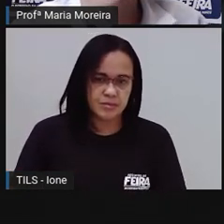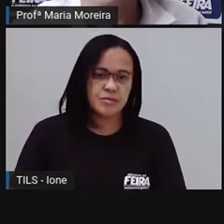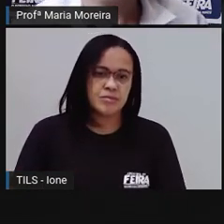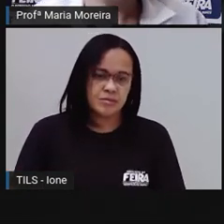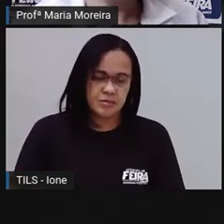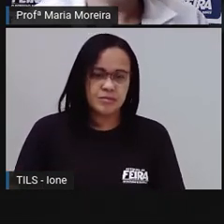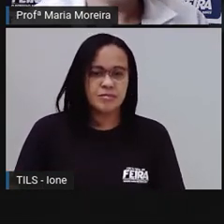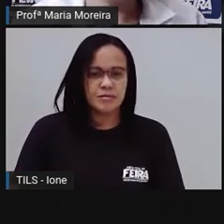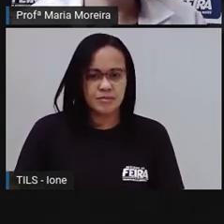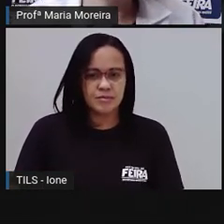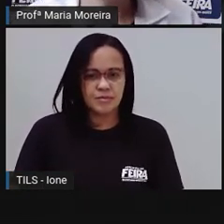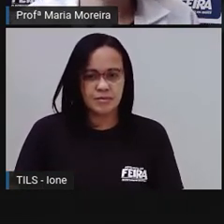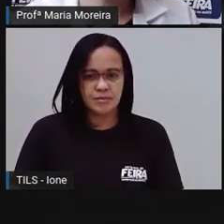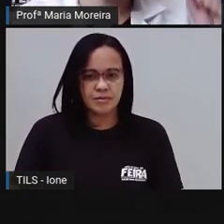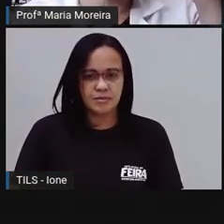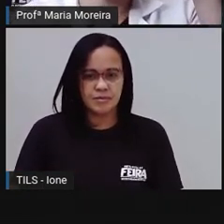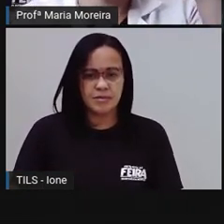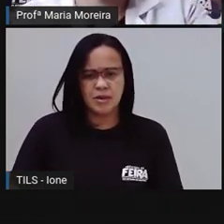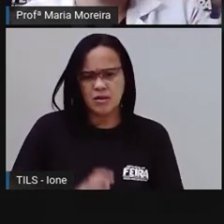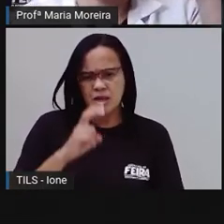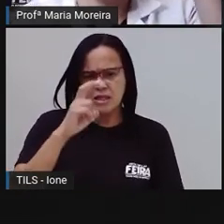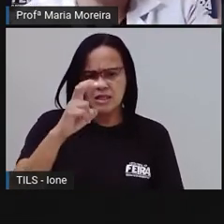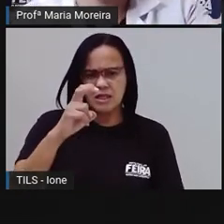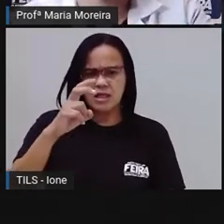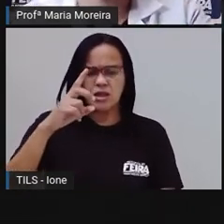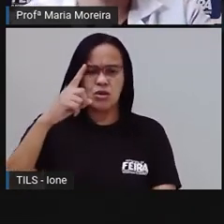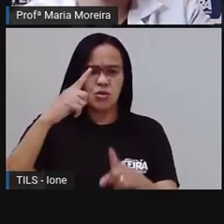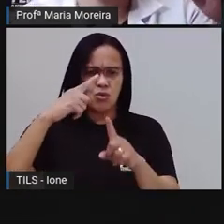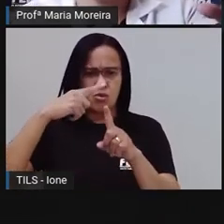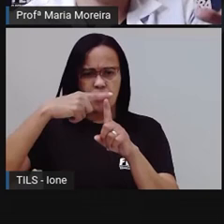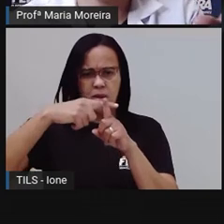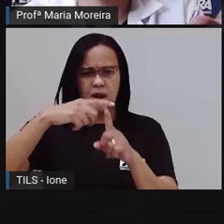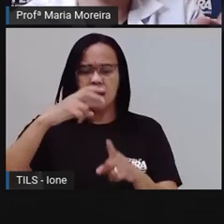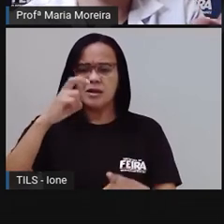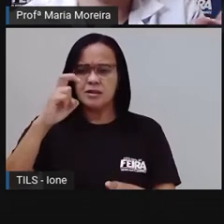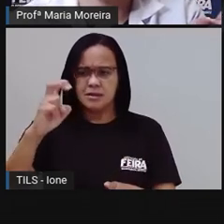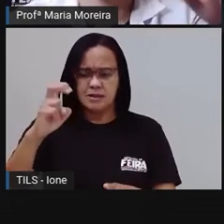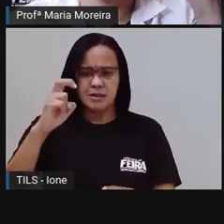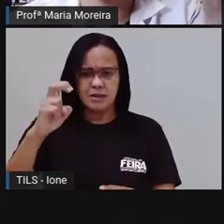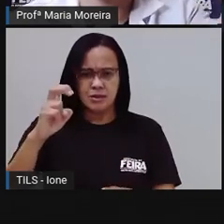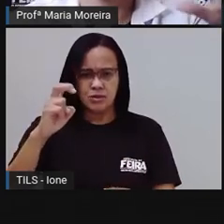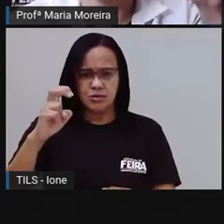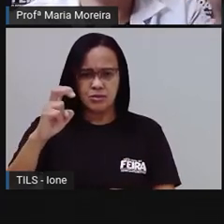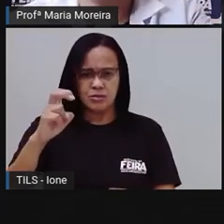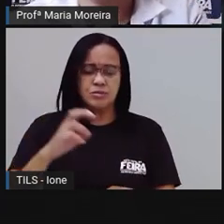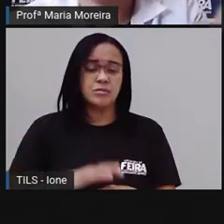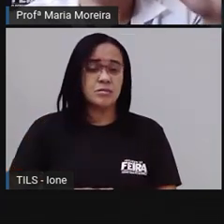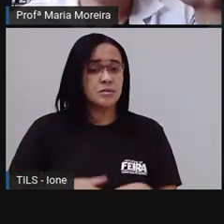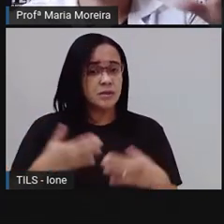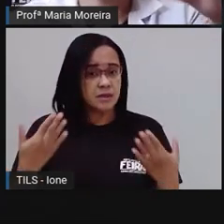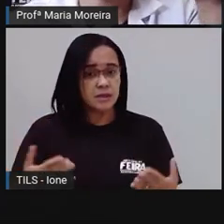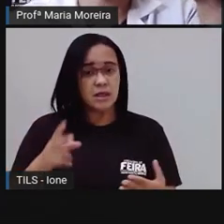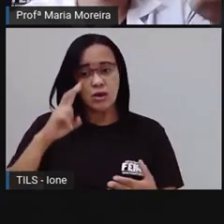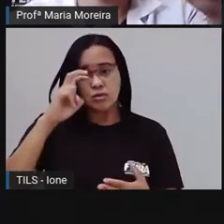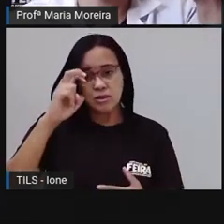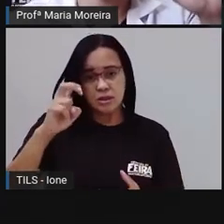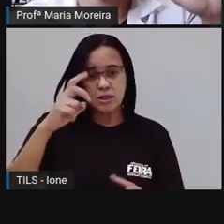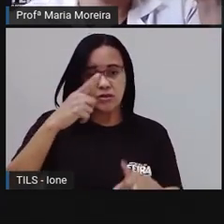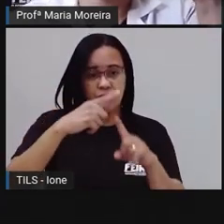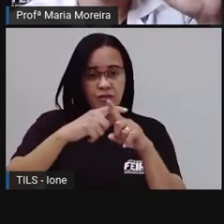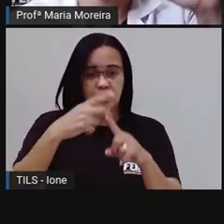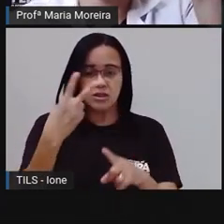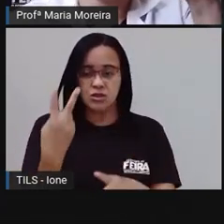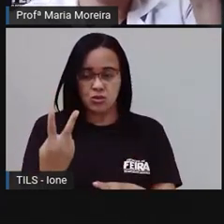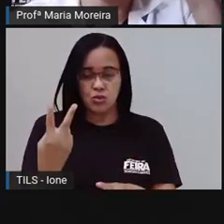Oito. E se fosse com cinco? Seria cinco mais cinco, porque é vezes dois, né? Isso, então é cinco duas vezes. Cinco, seis,